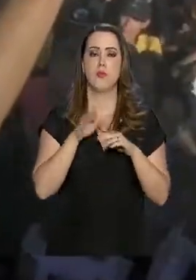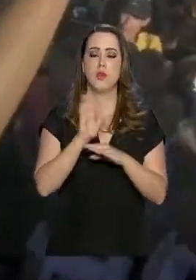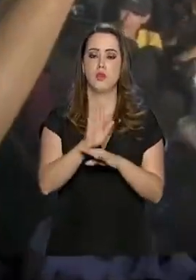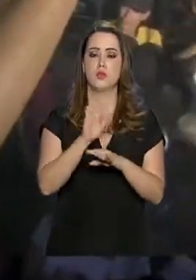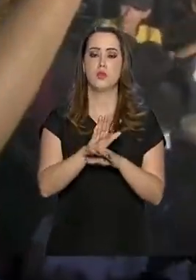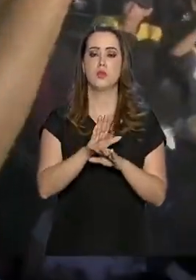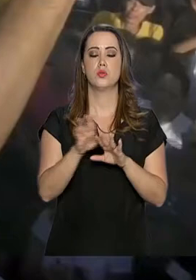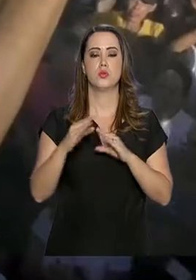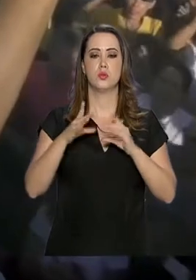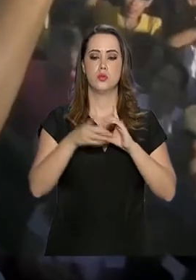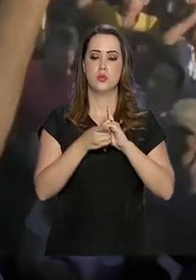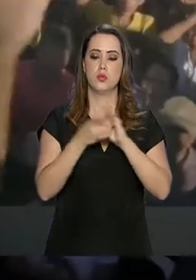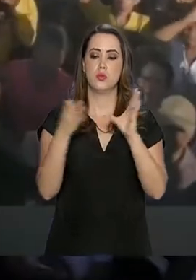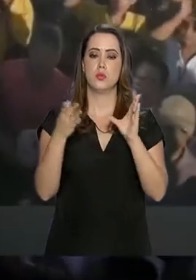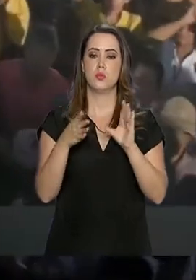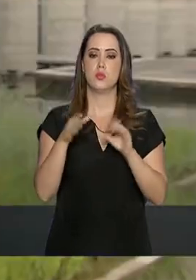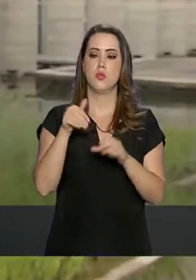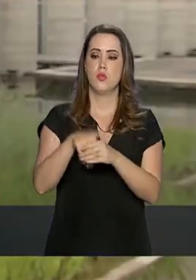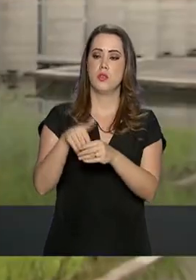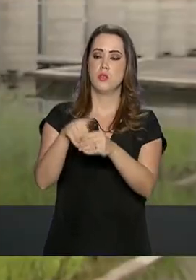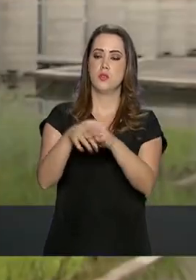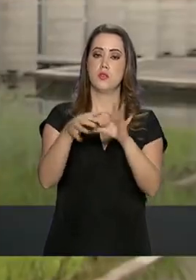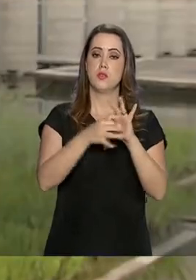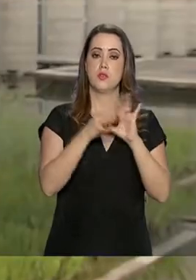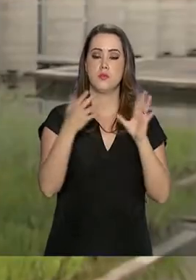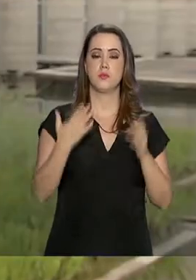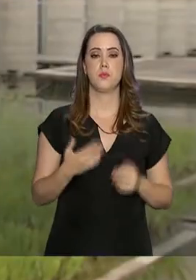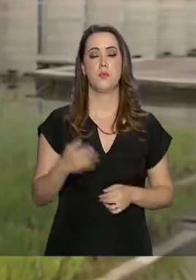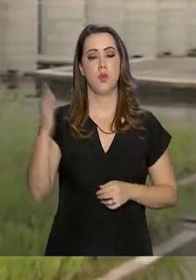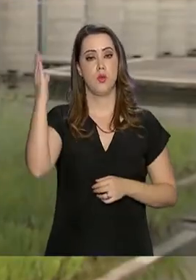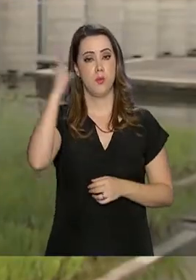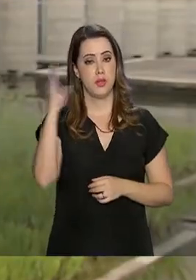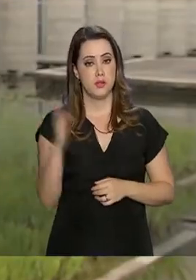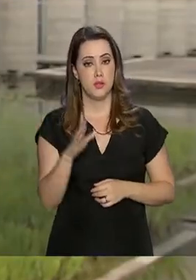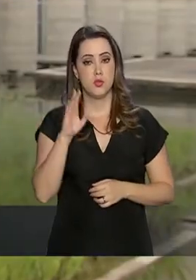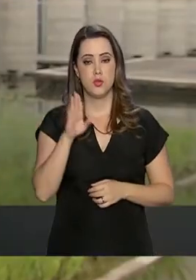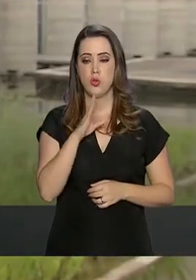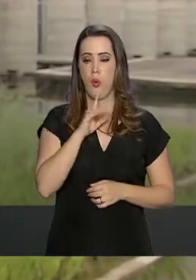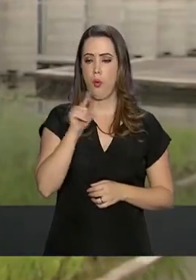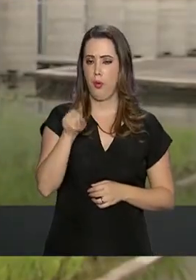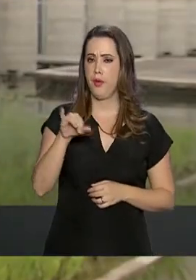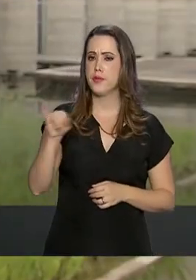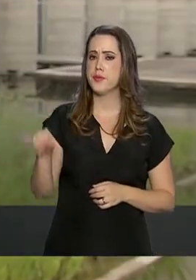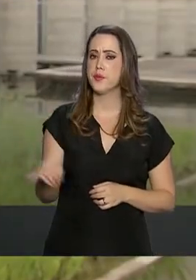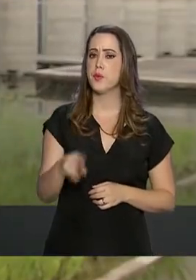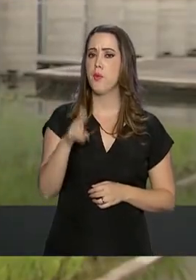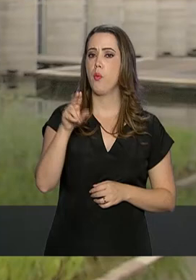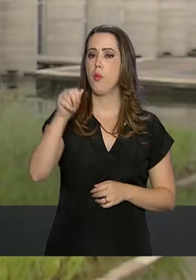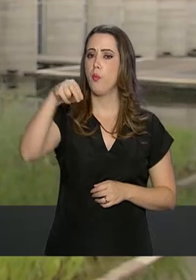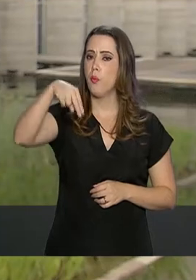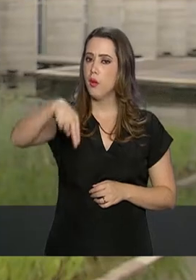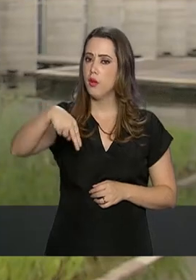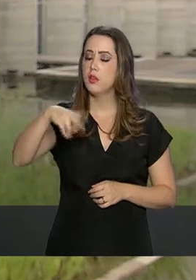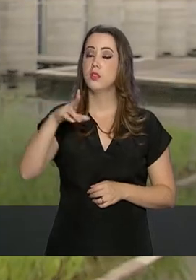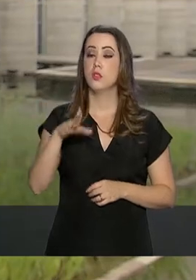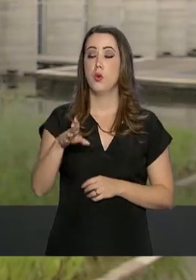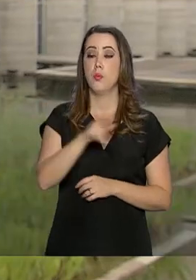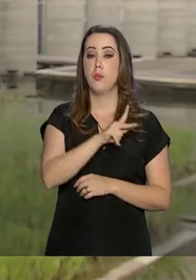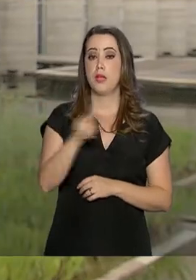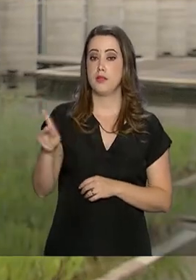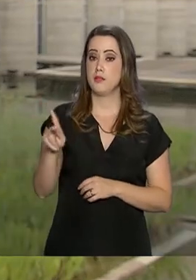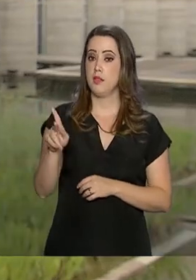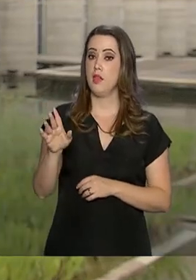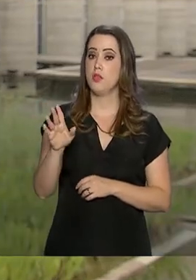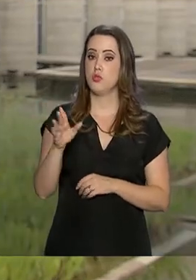democracia com eleições livres. O governo brasileiro, que já declarou reconhecer Juan Guaidó como presidente interino,